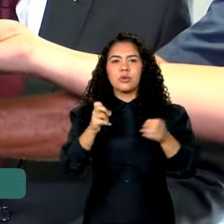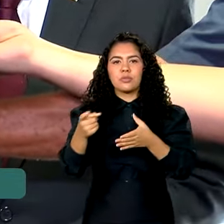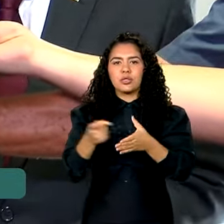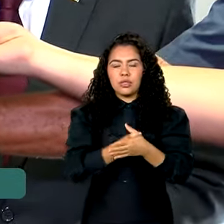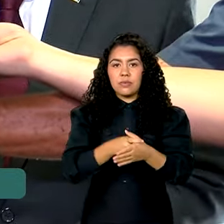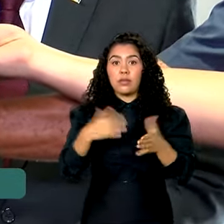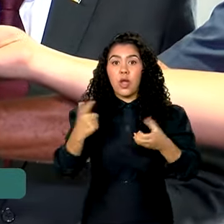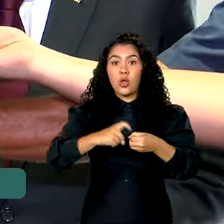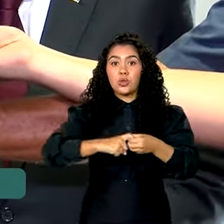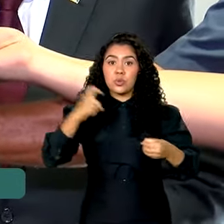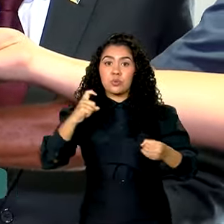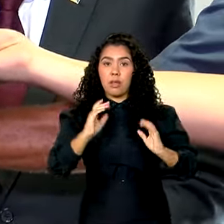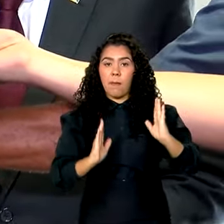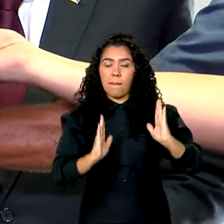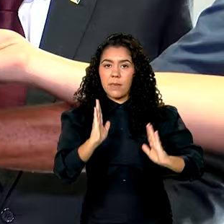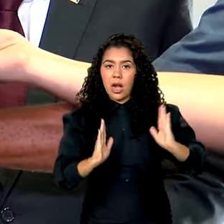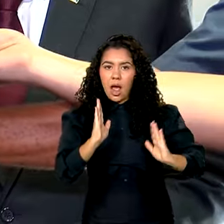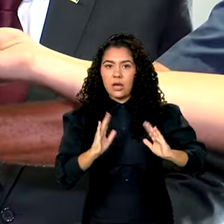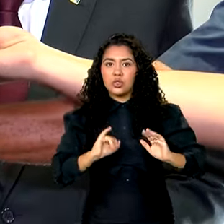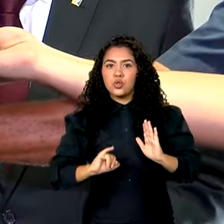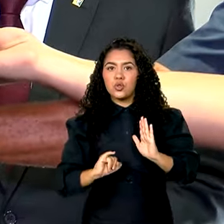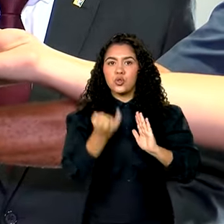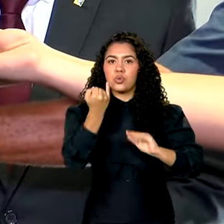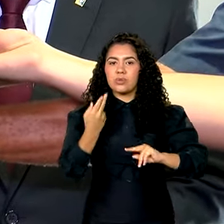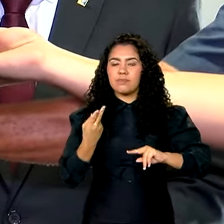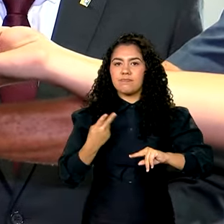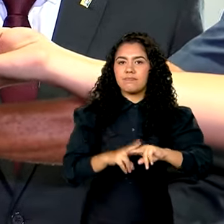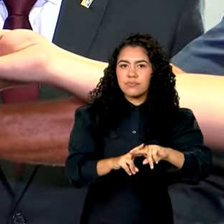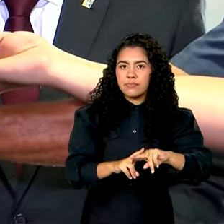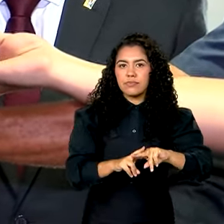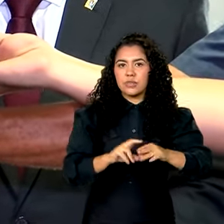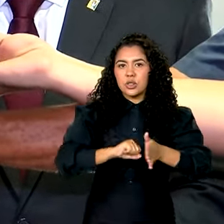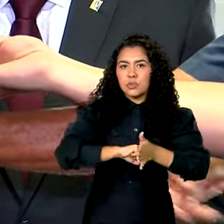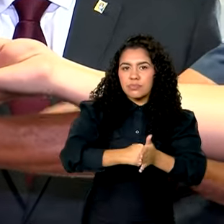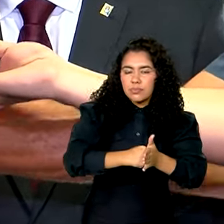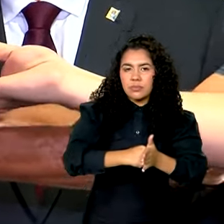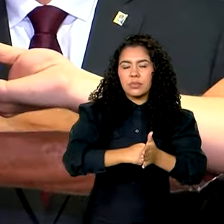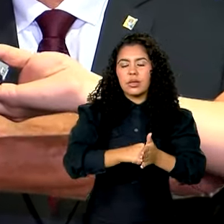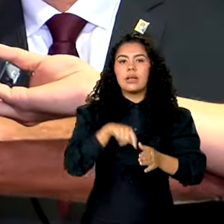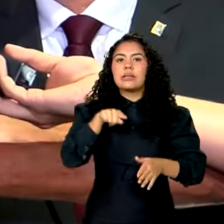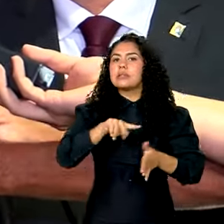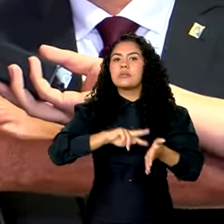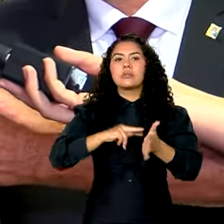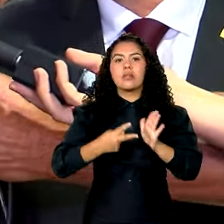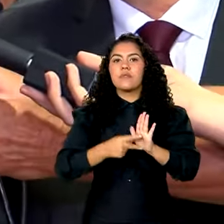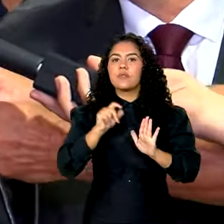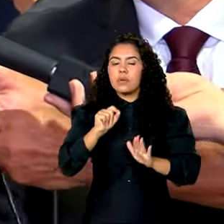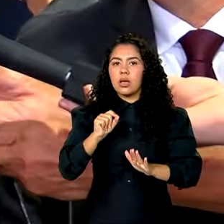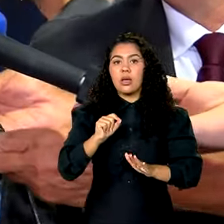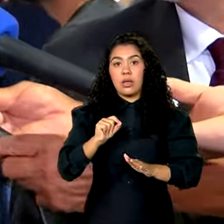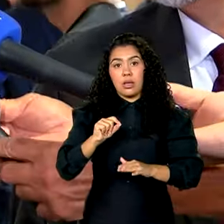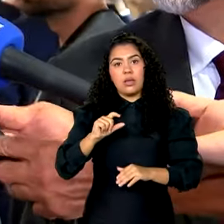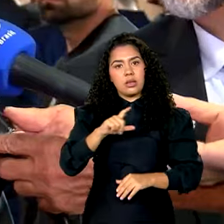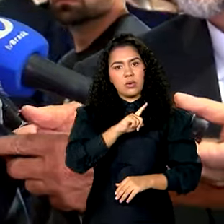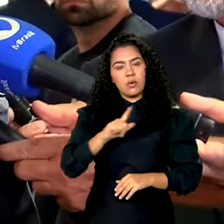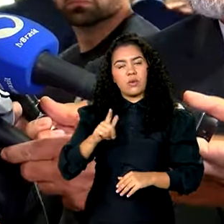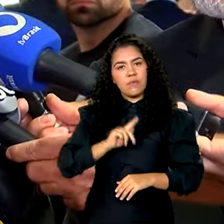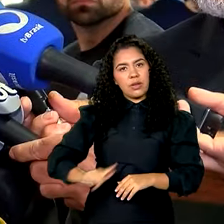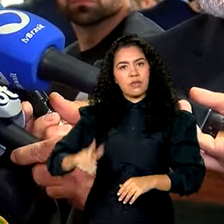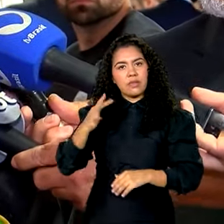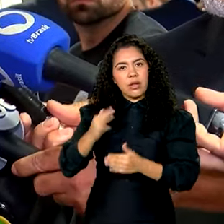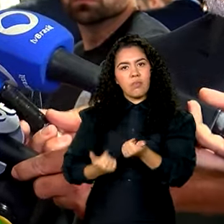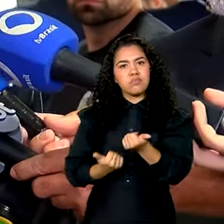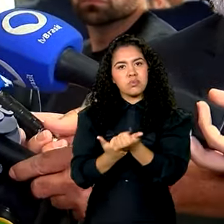está suspensa e os juros estão congelados. Isso significa um esforço nos próximos 36 meses da ordem de 13